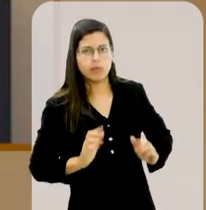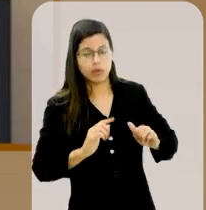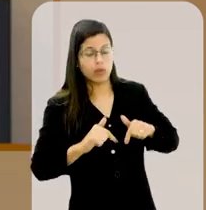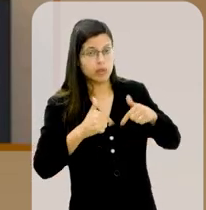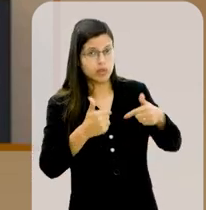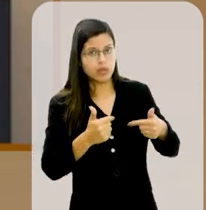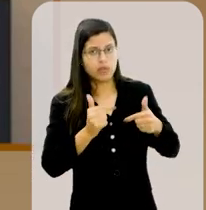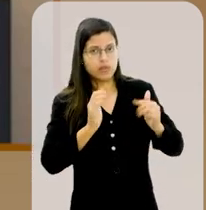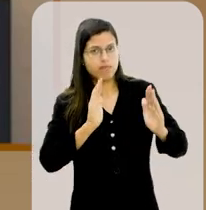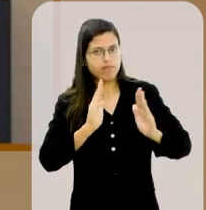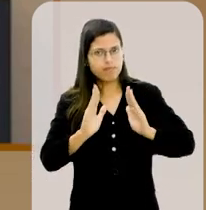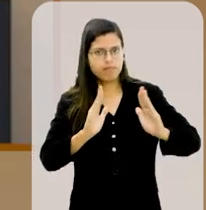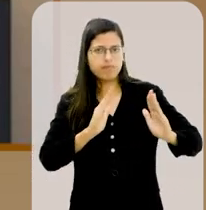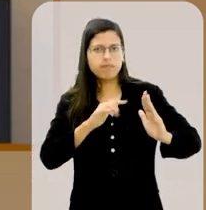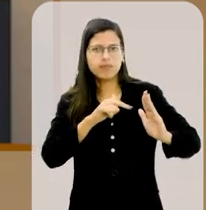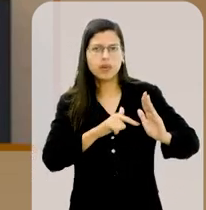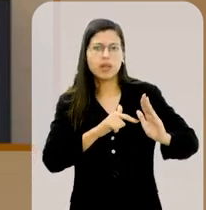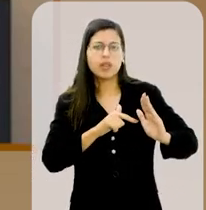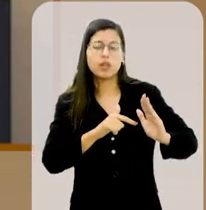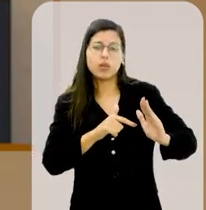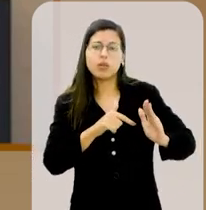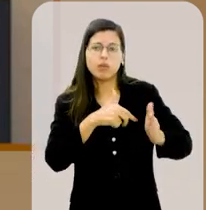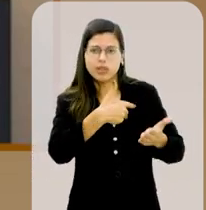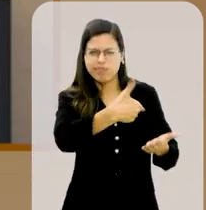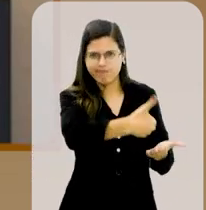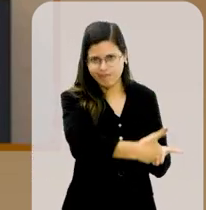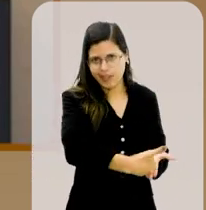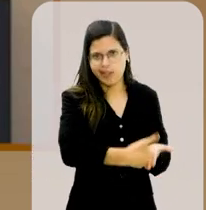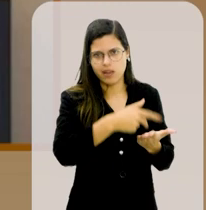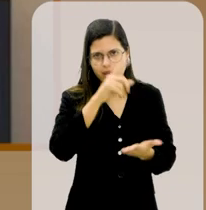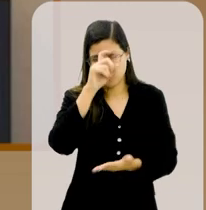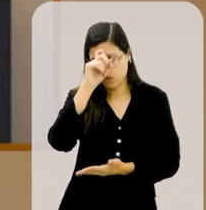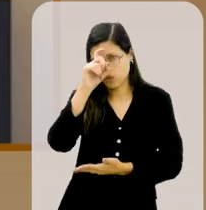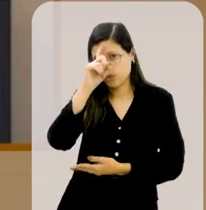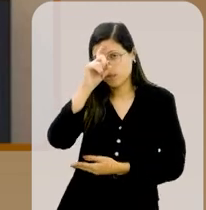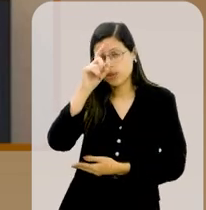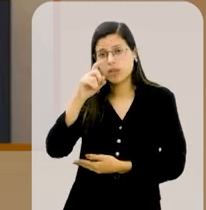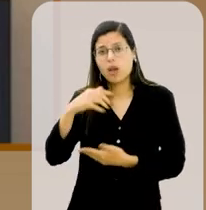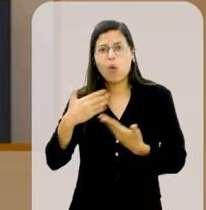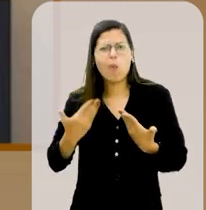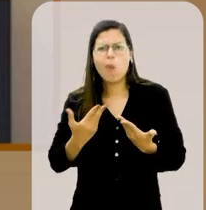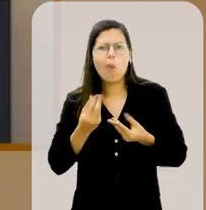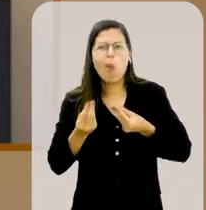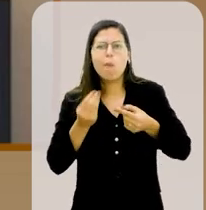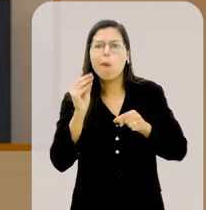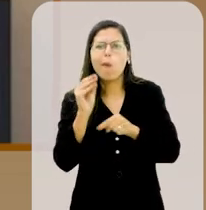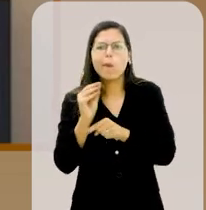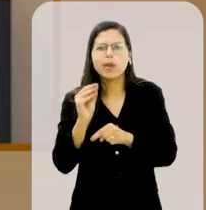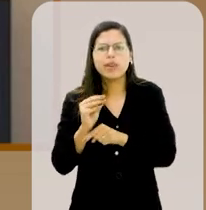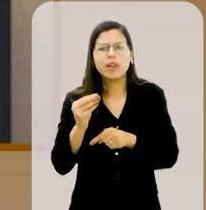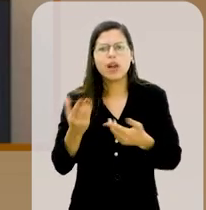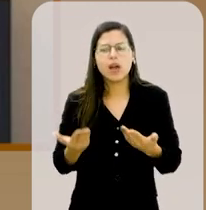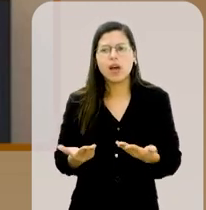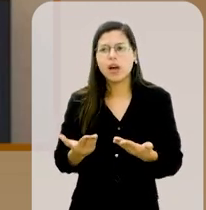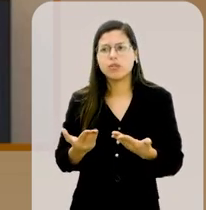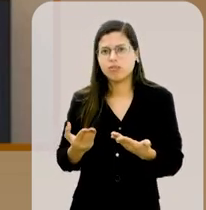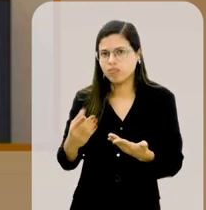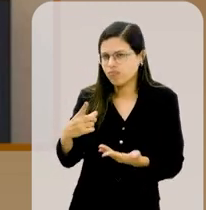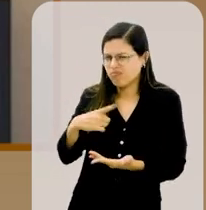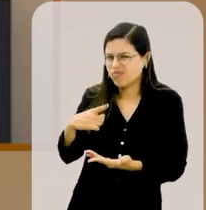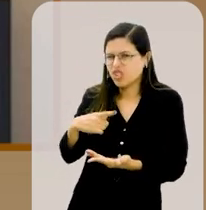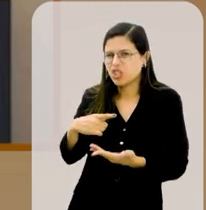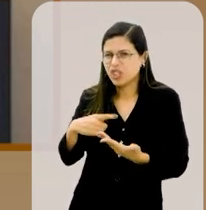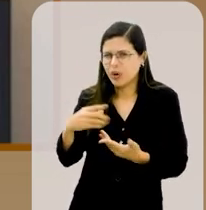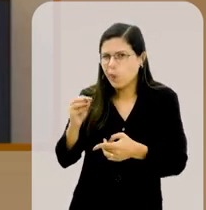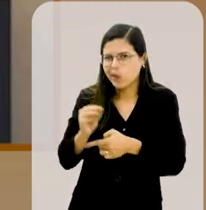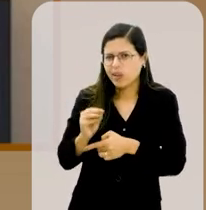Maria da Penha, nesse período em que você esteve internada? Qual era o cuidado que ele tinha com você? Se é